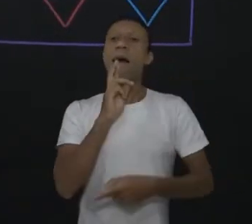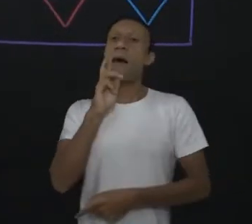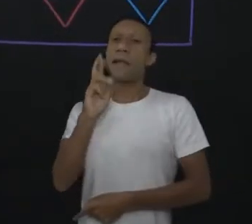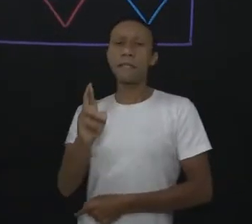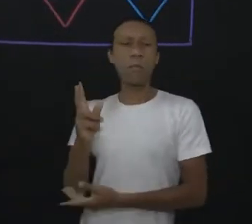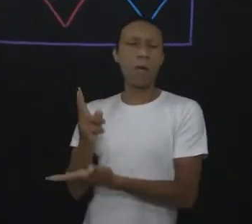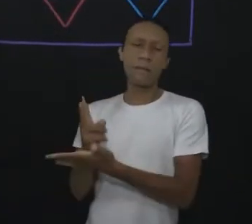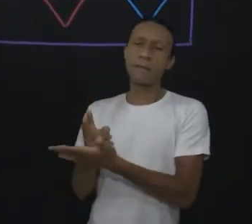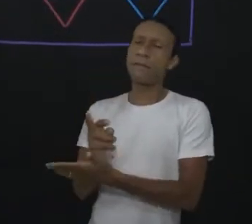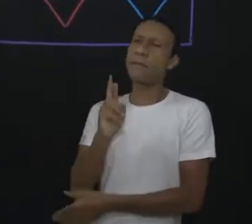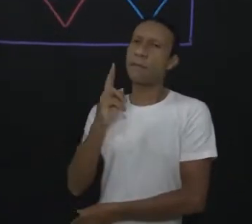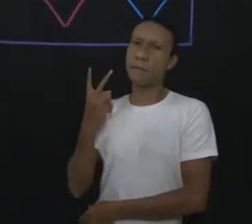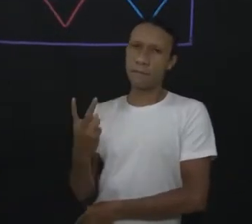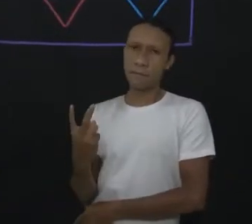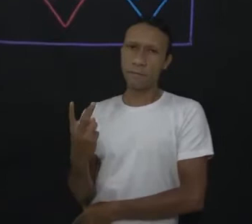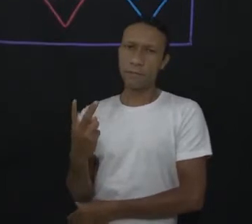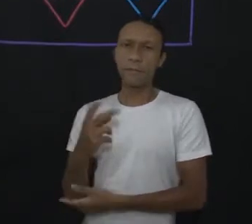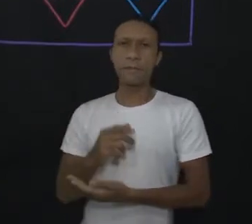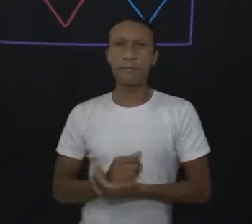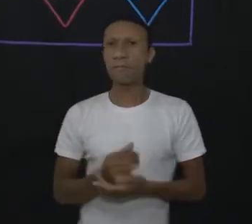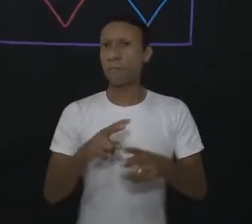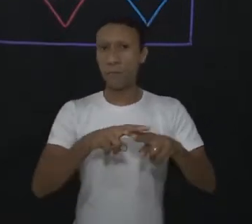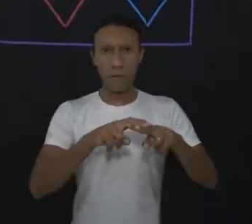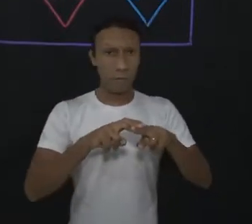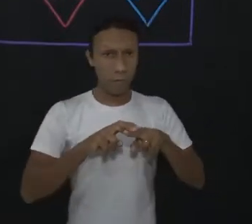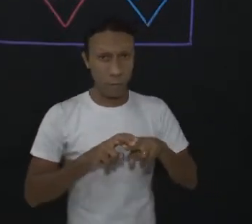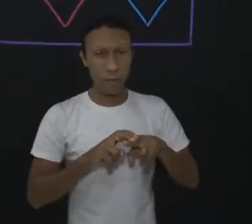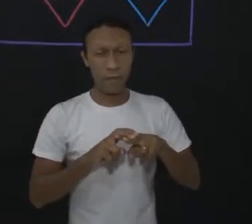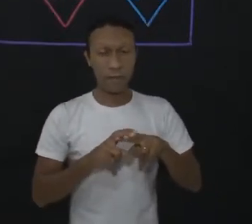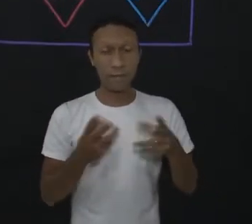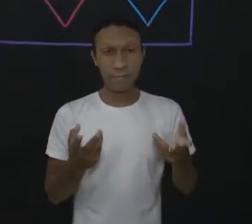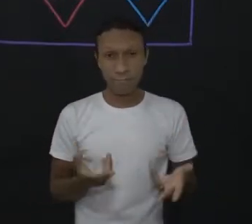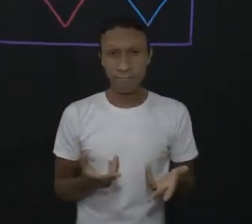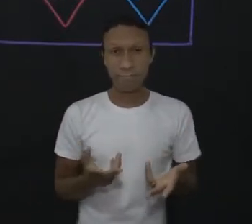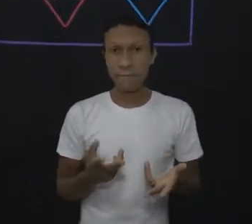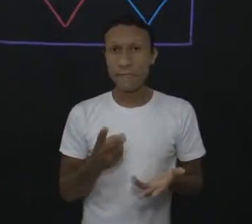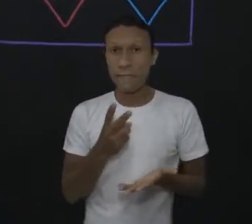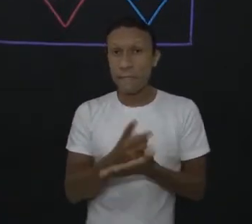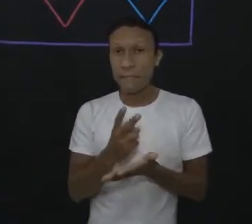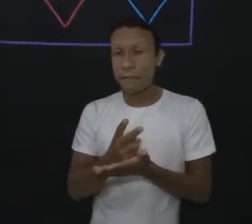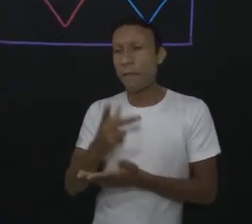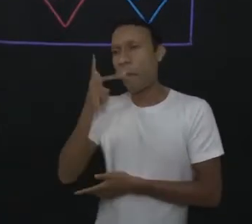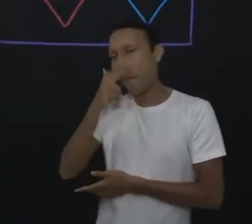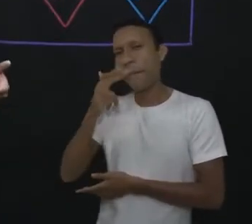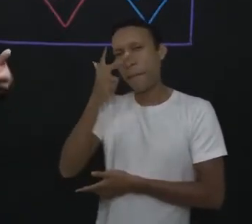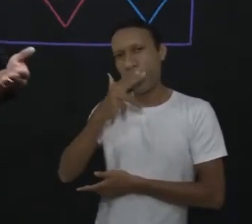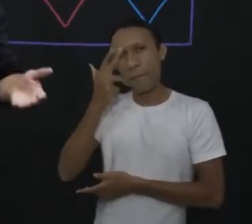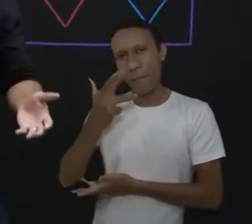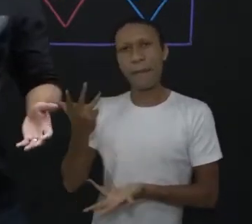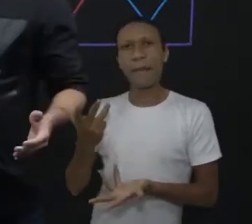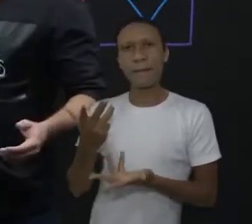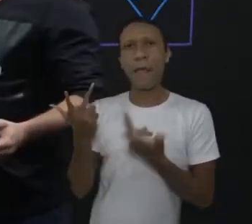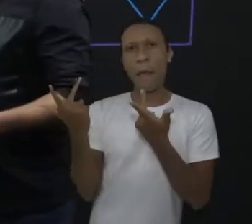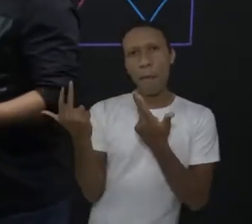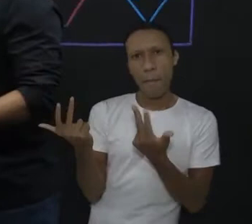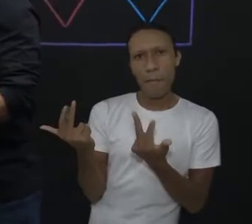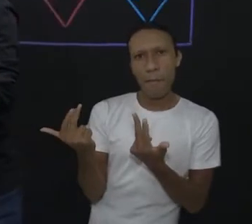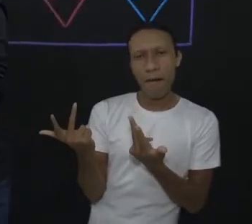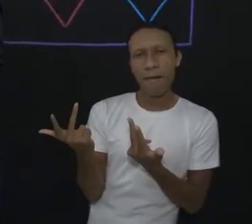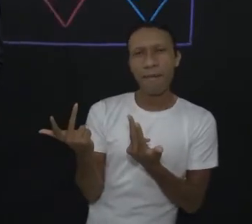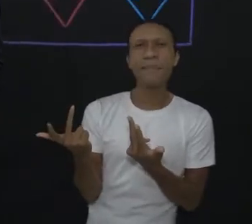será igual a 2. Logo então, esse resultado que sempre se repete, sendo ele igual a 2,